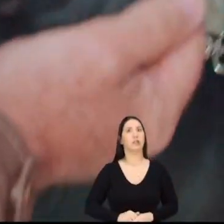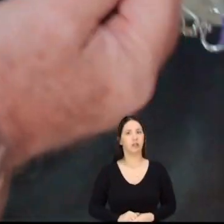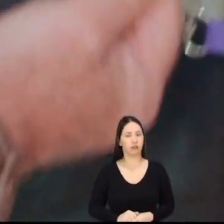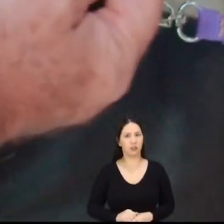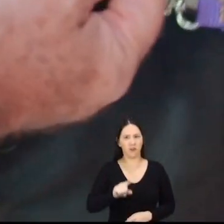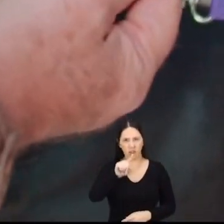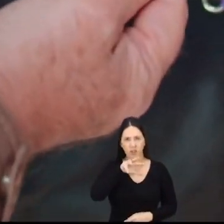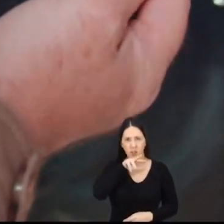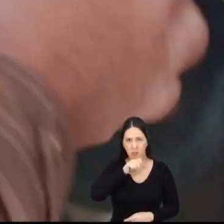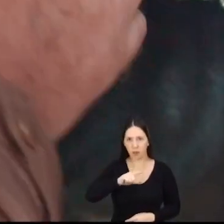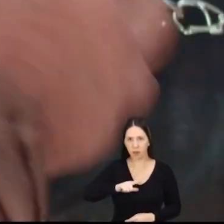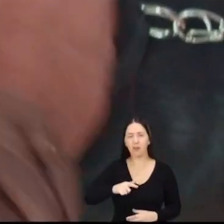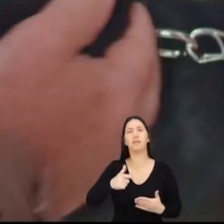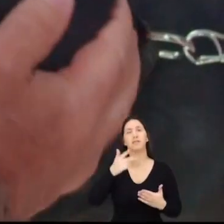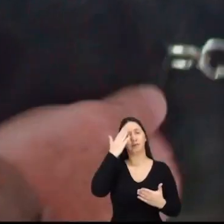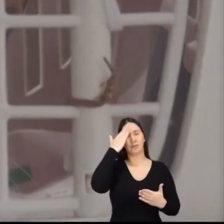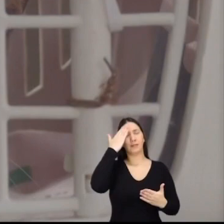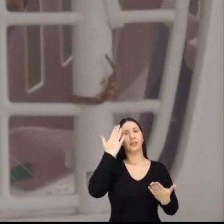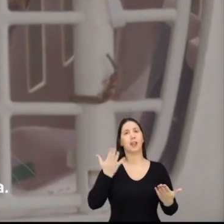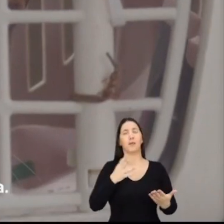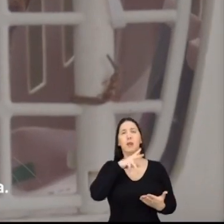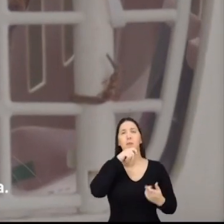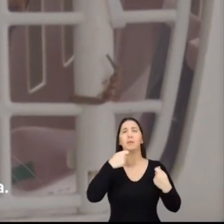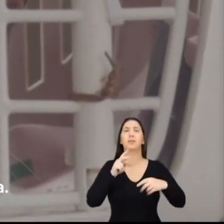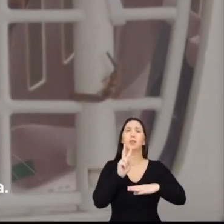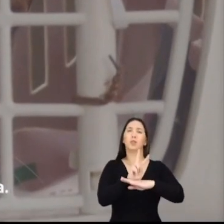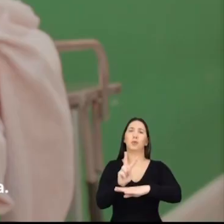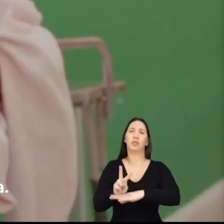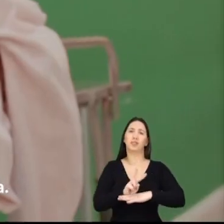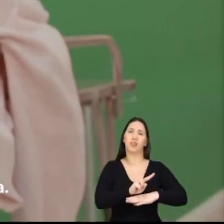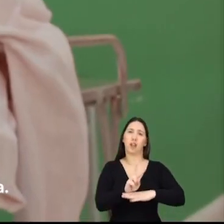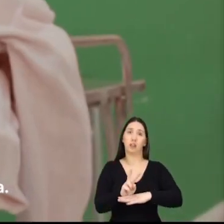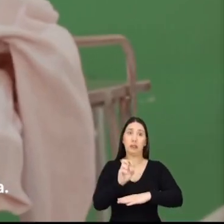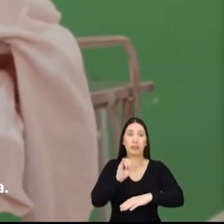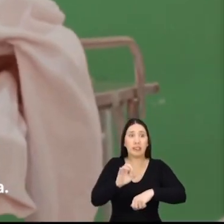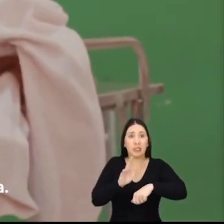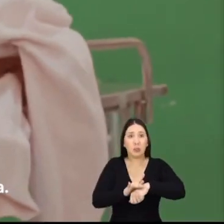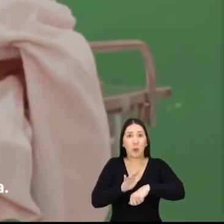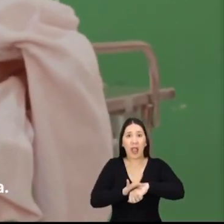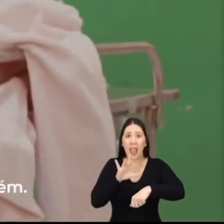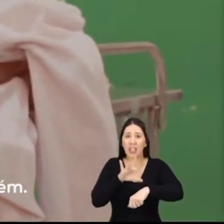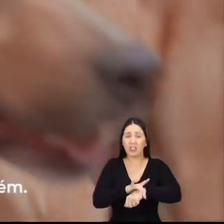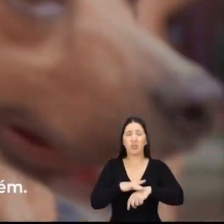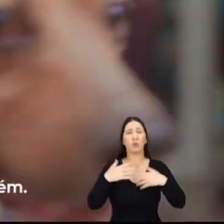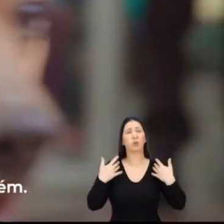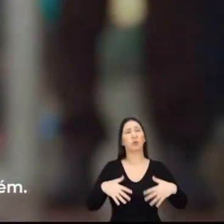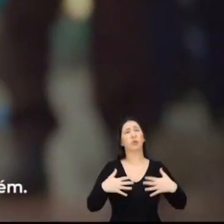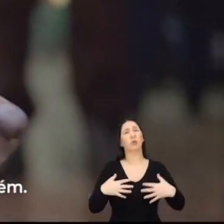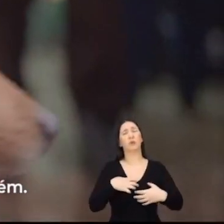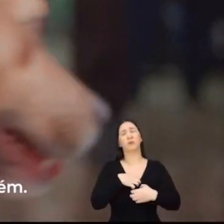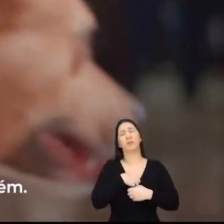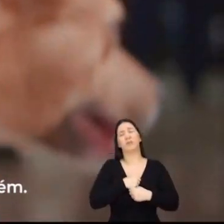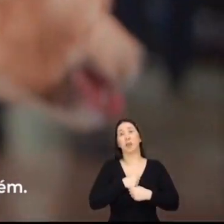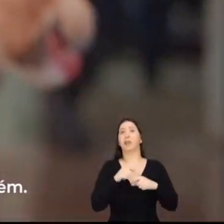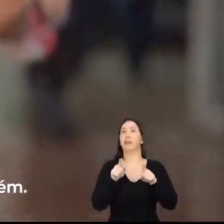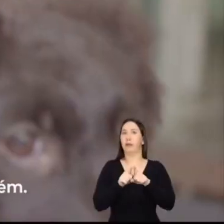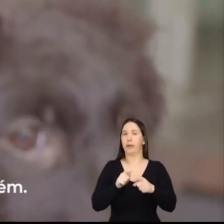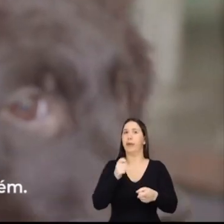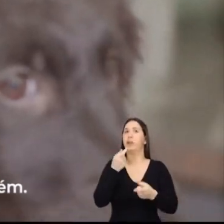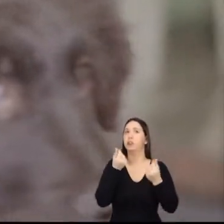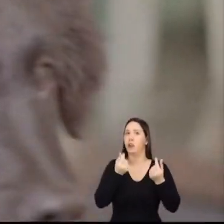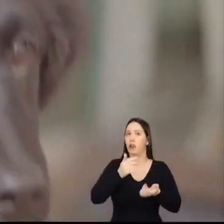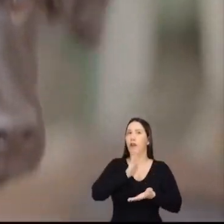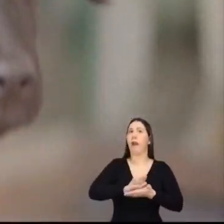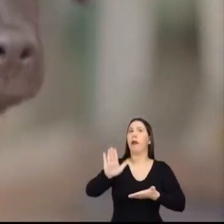animalzinho sabe, eles precisam de muito cuidado. E quando eles ficam doentes, mais ainda. Dá um aperto no coração e no